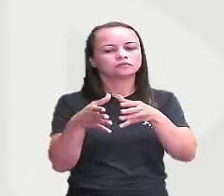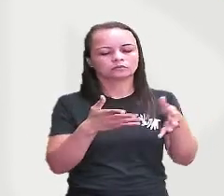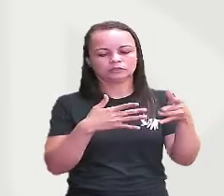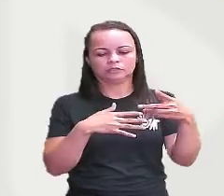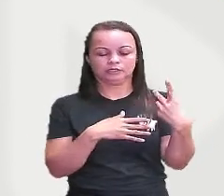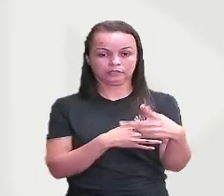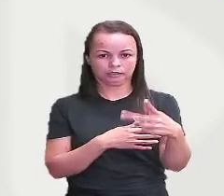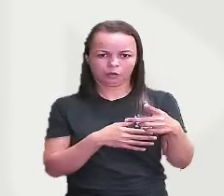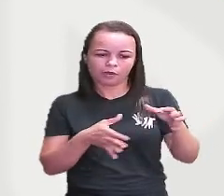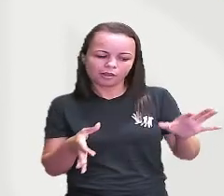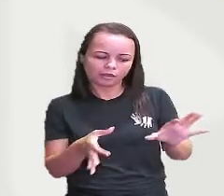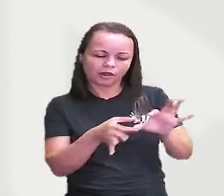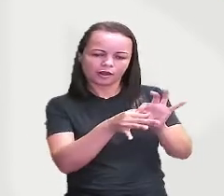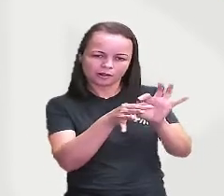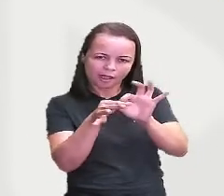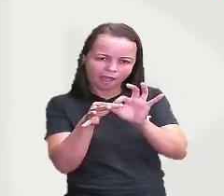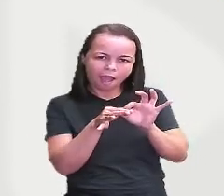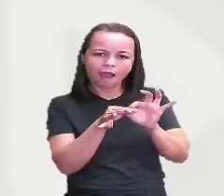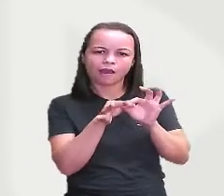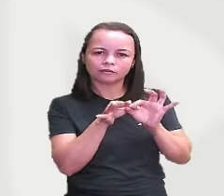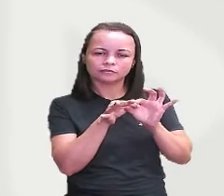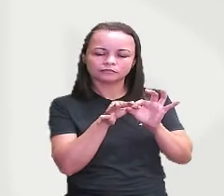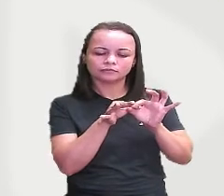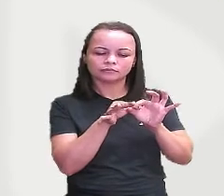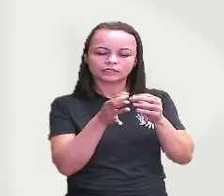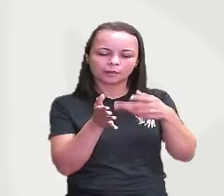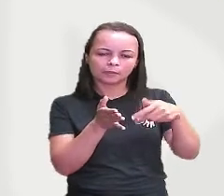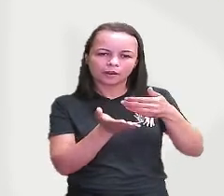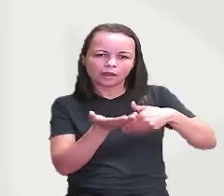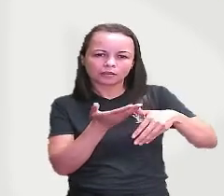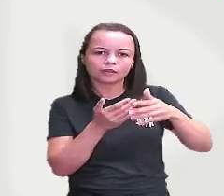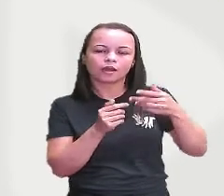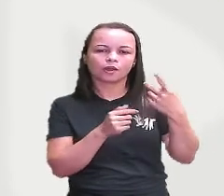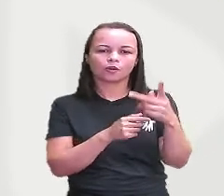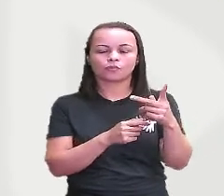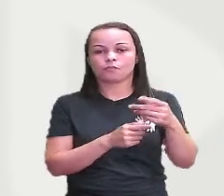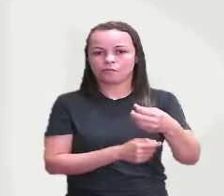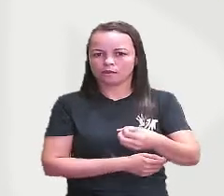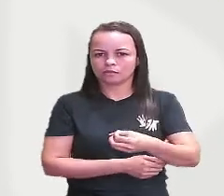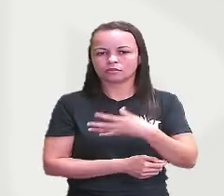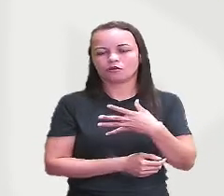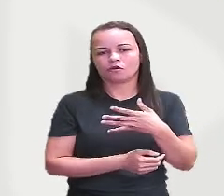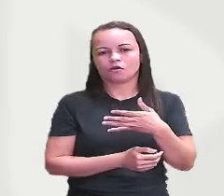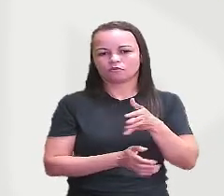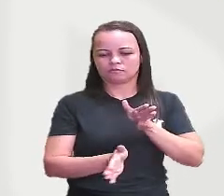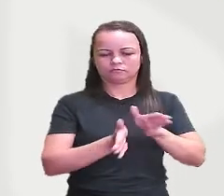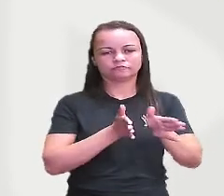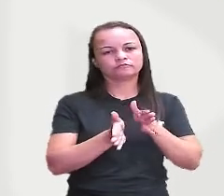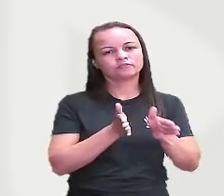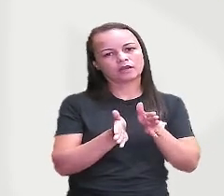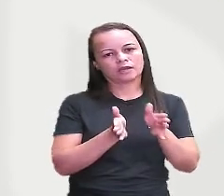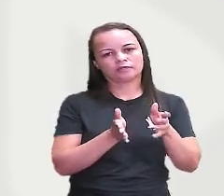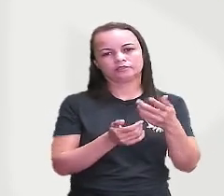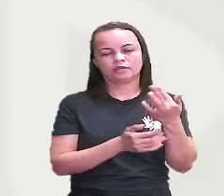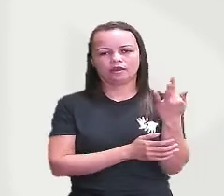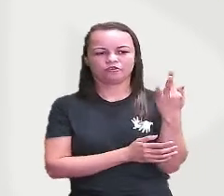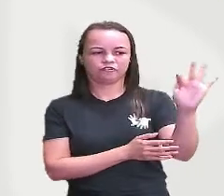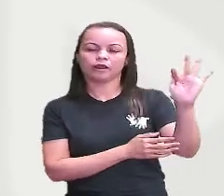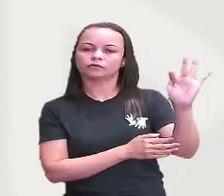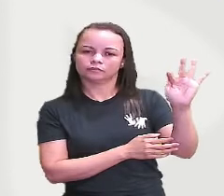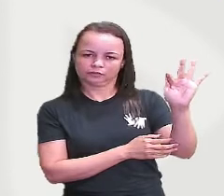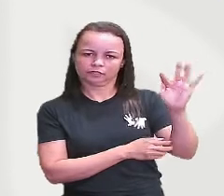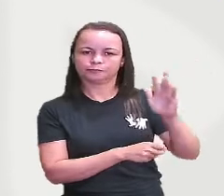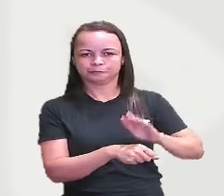aliado com os seus aliados para dar uma nova fase à França naquele